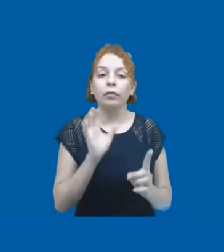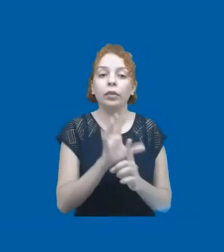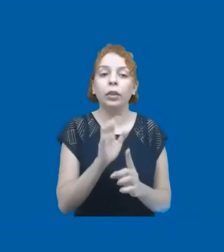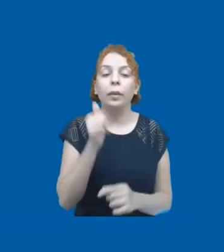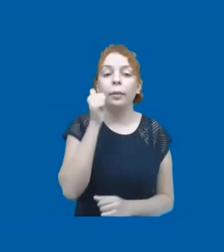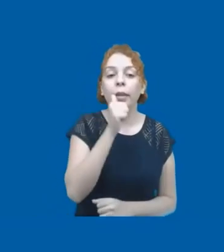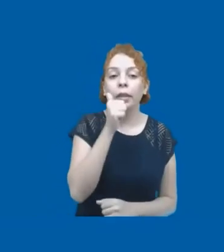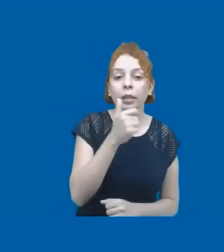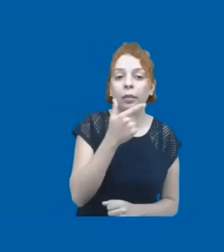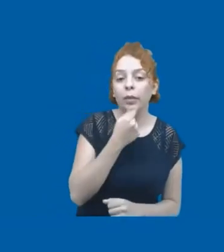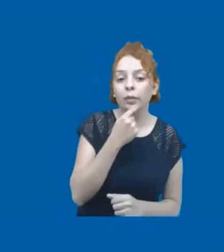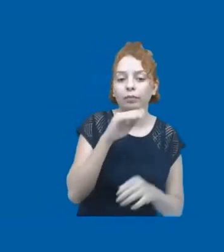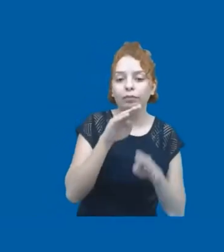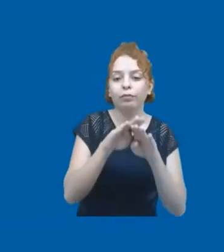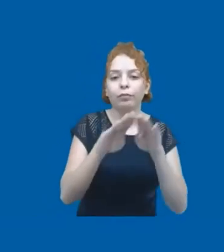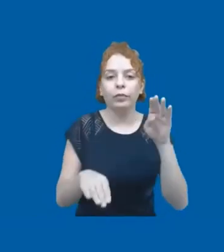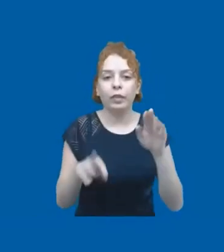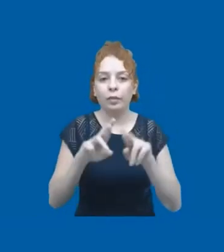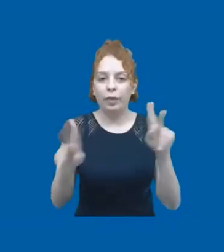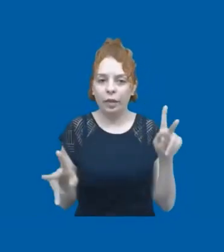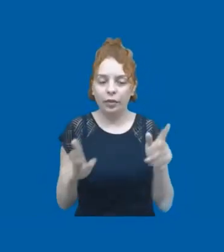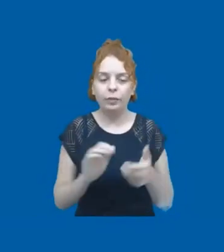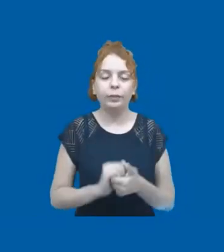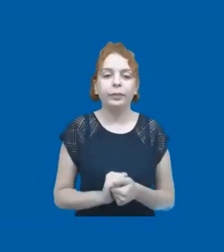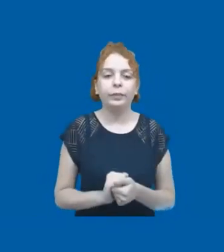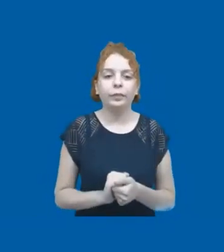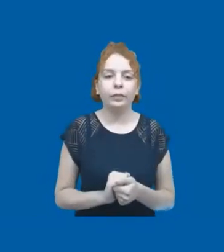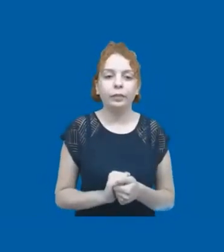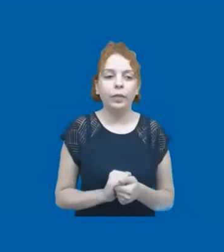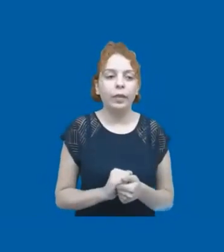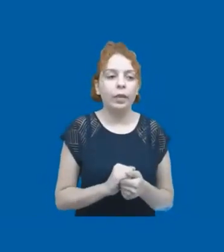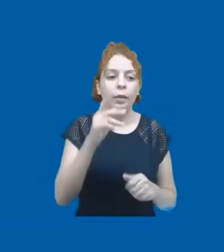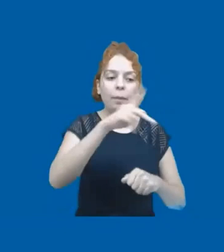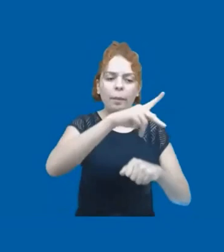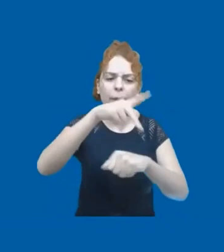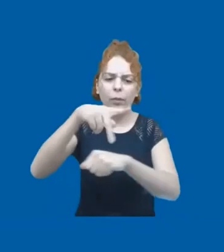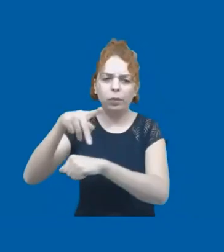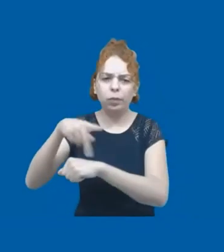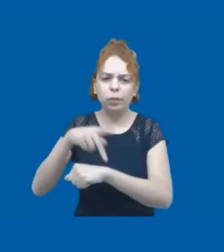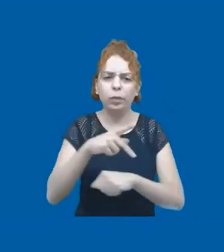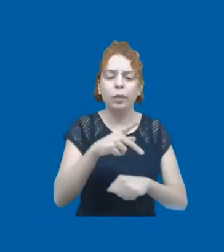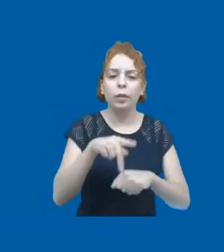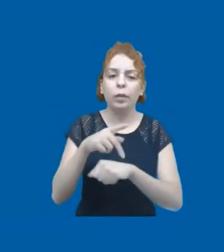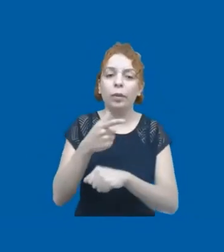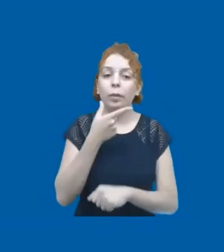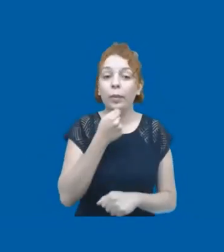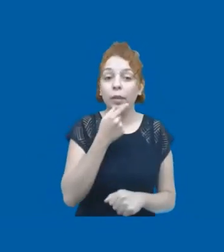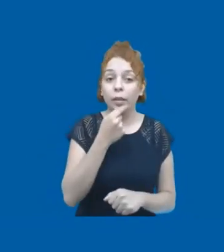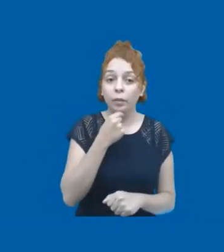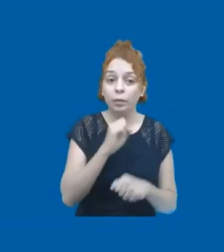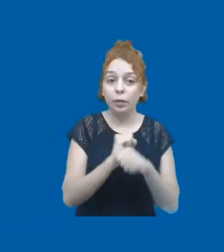meninas de maneira desigual. Estudos da Unesco apontam que em vários países, por exemplo, os meninos, durante a pandemia,